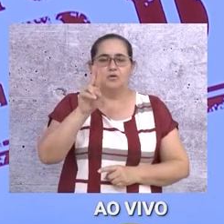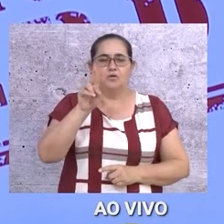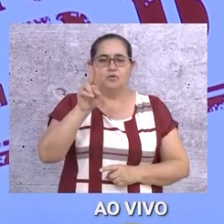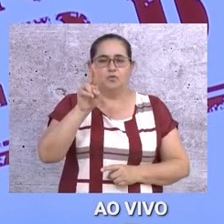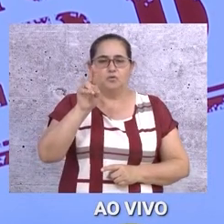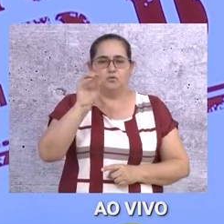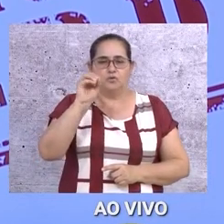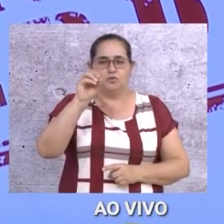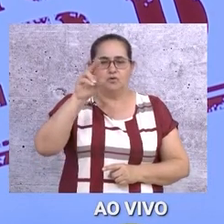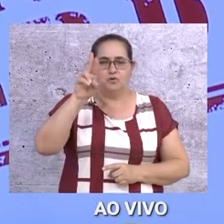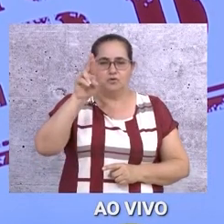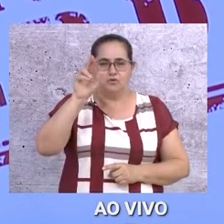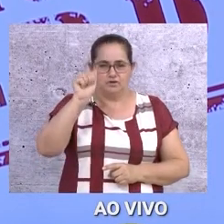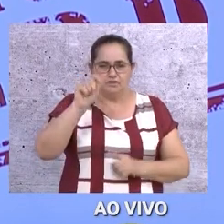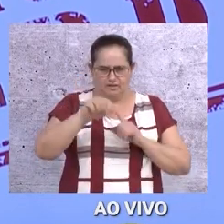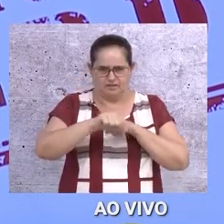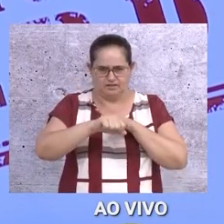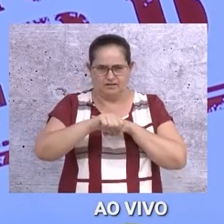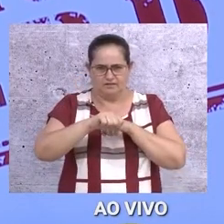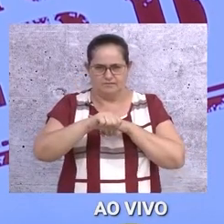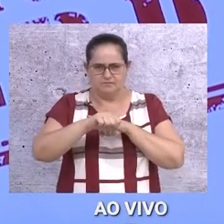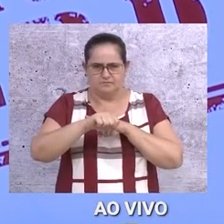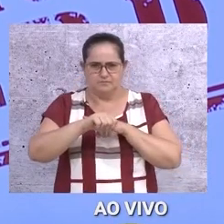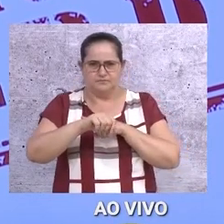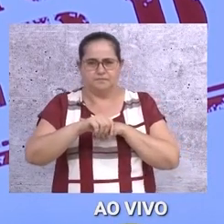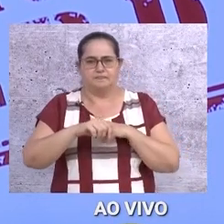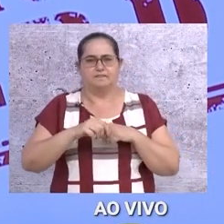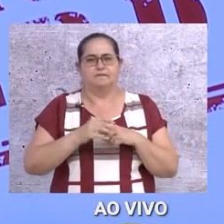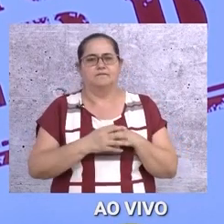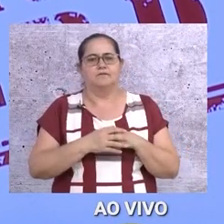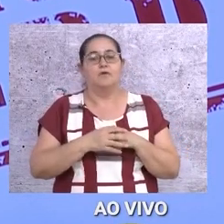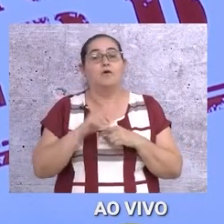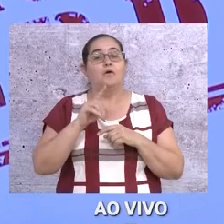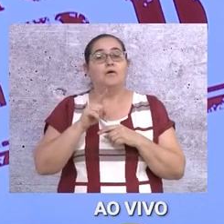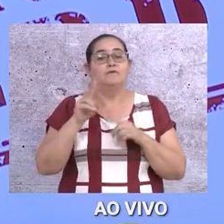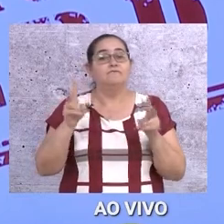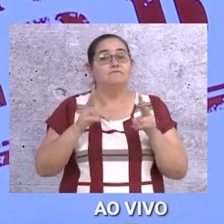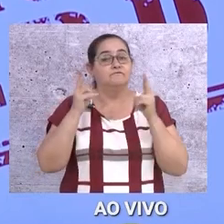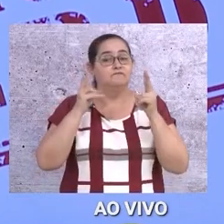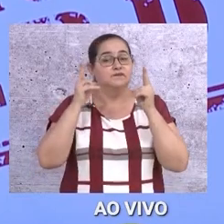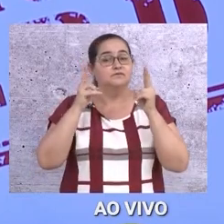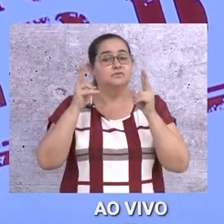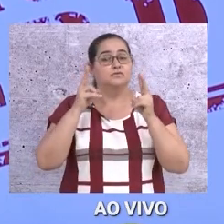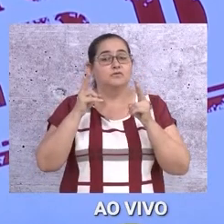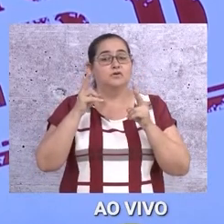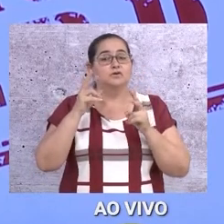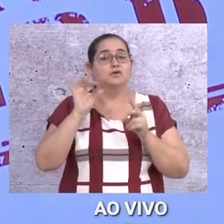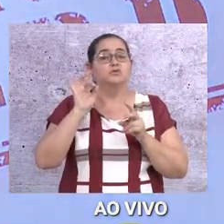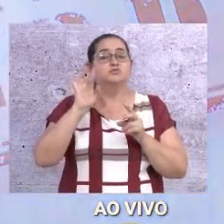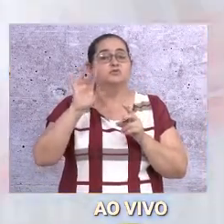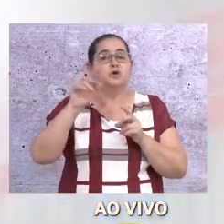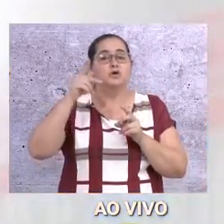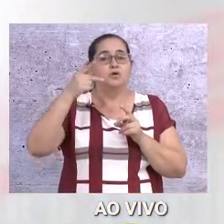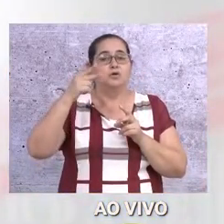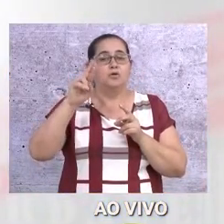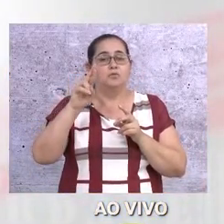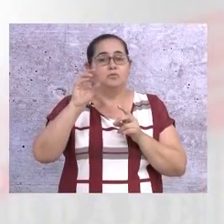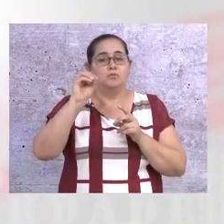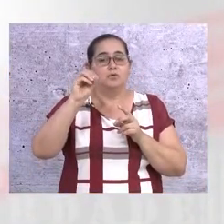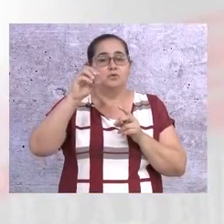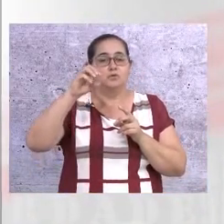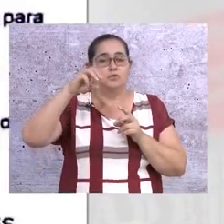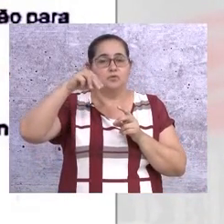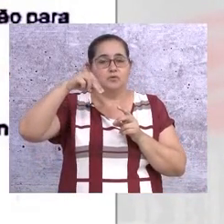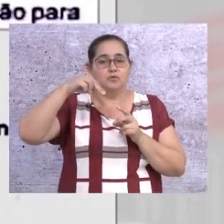representação do Ministério Público? Não dá tempo aí? Gente, olha só uma vitória da Soprocon. Nós gravamos o caso aqui.